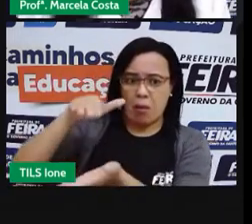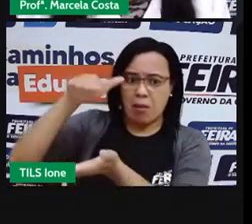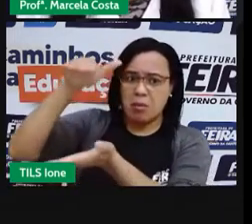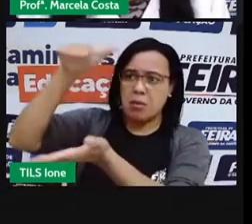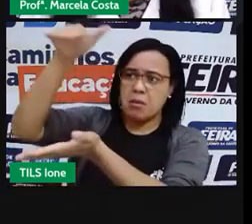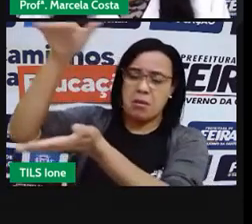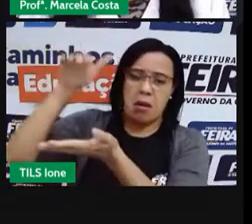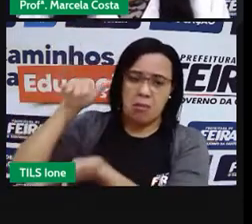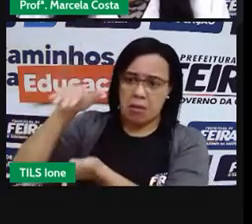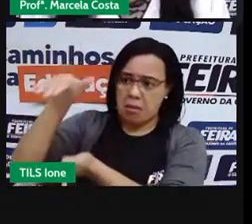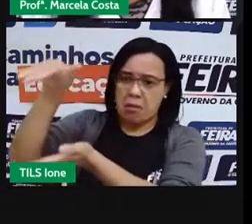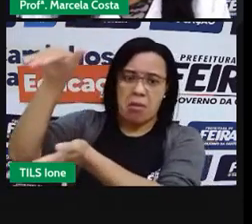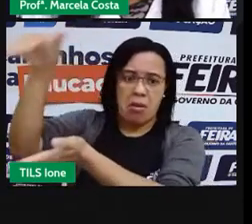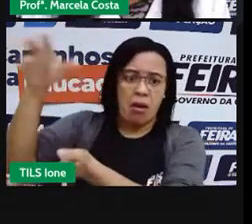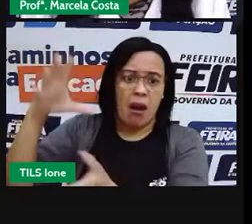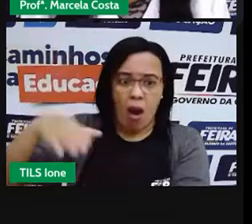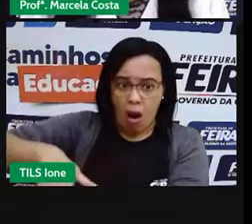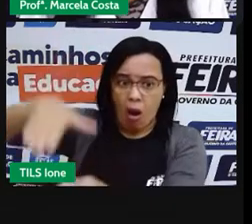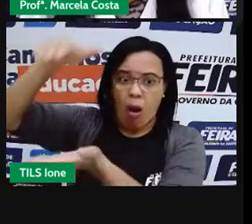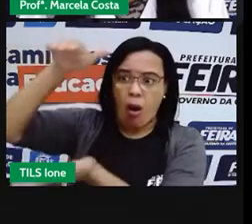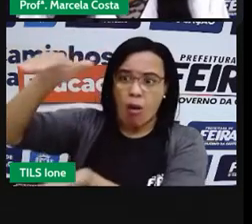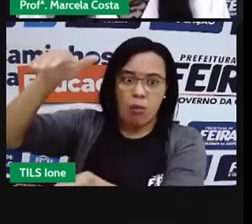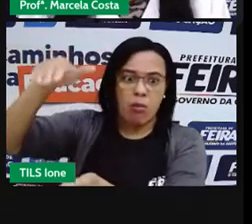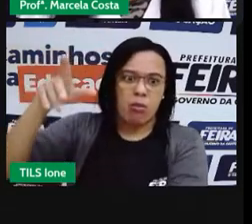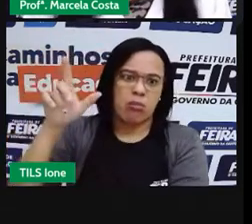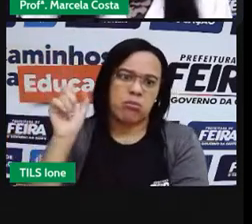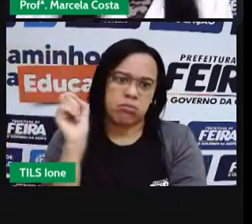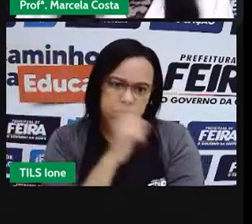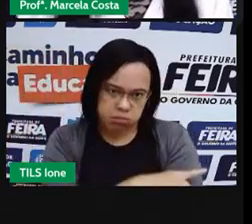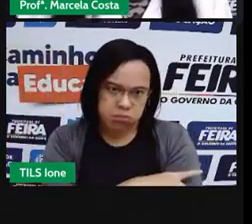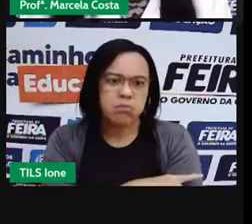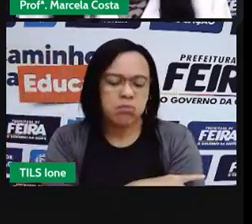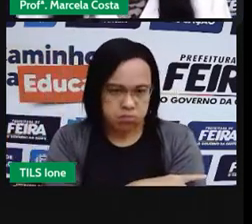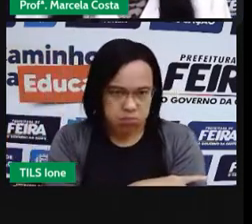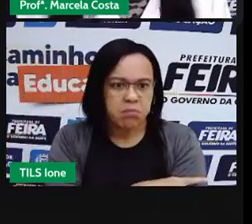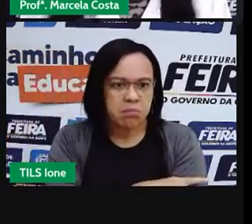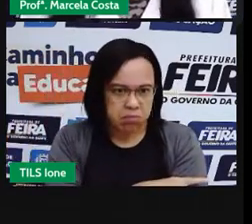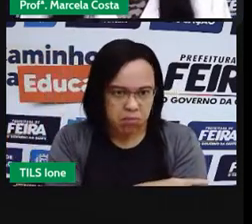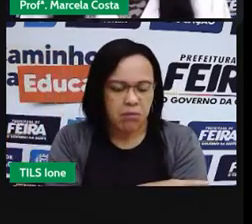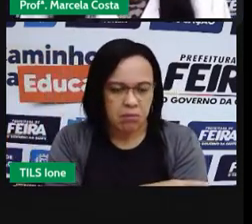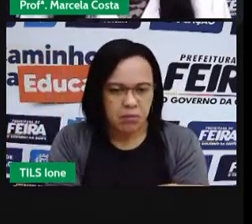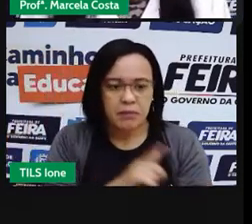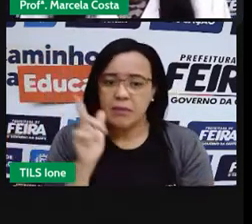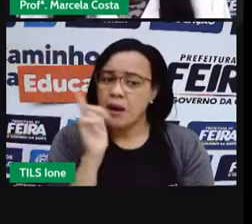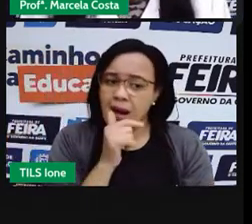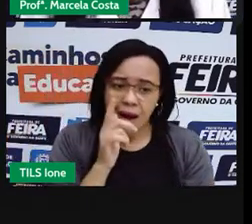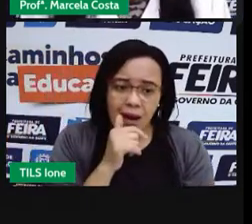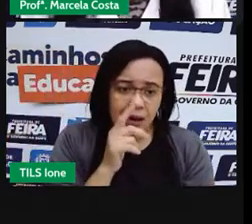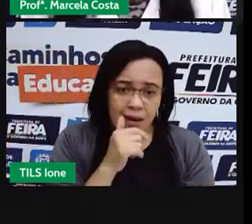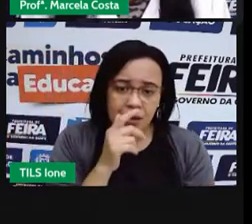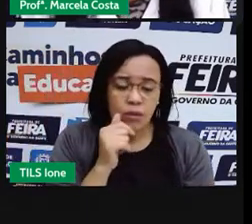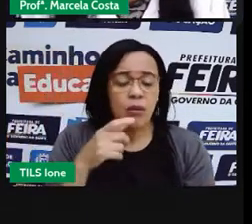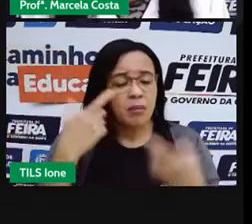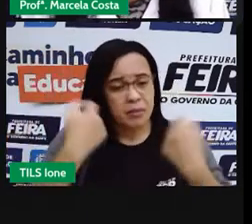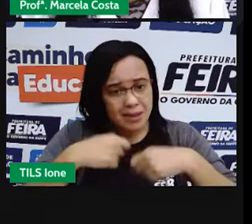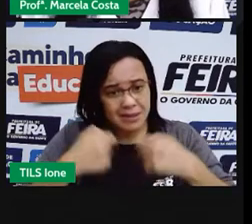natureza com água para produzir novos materiais.